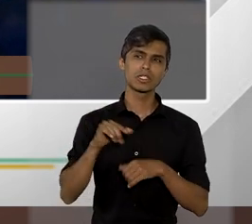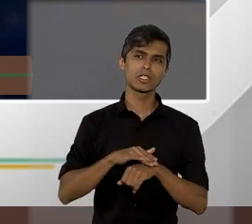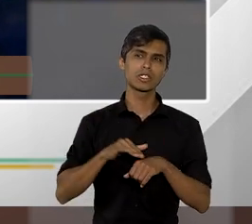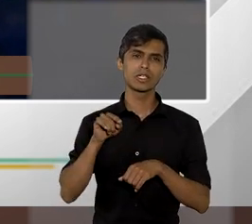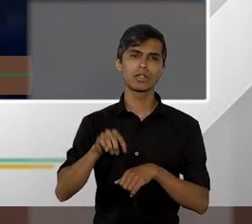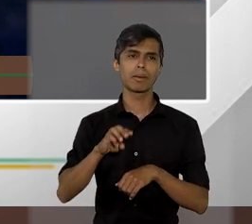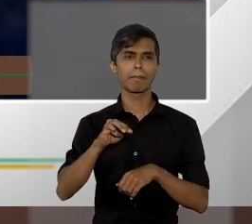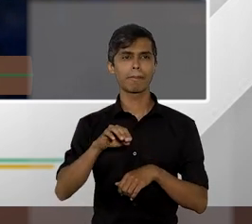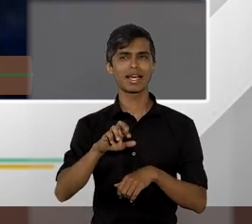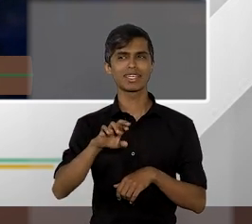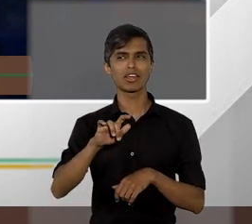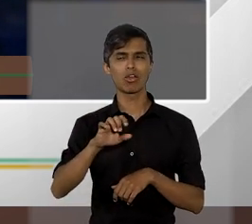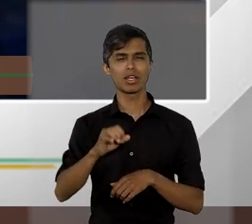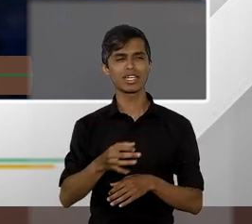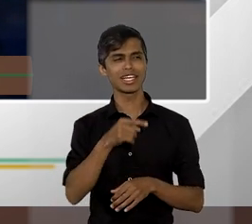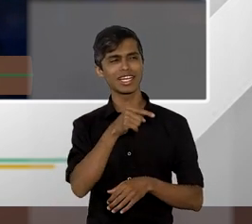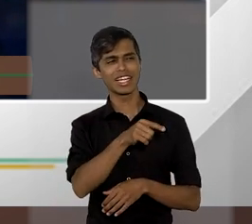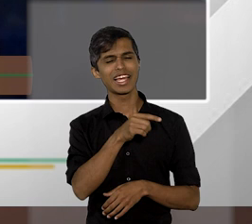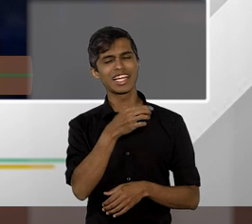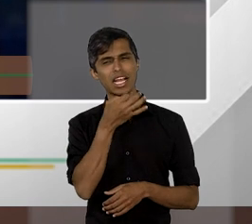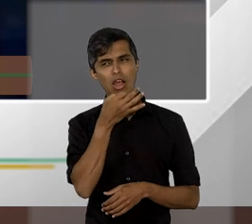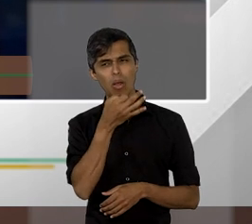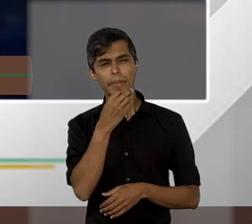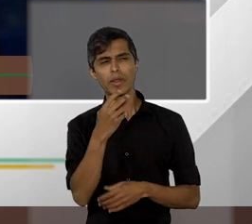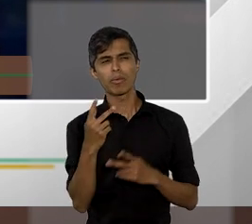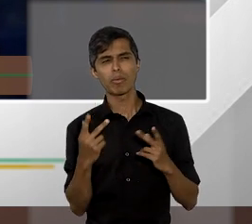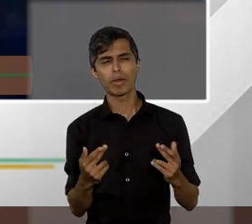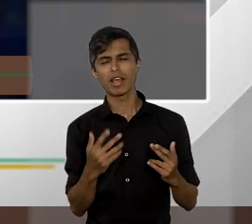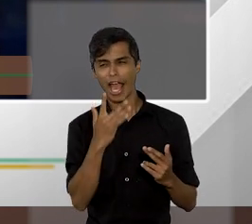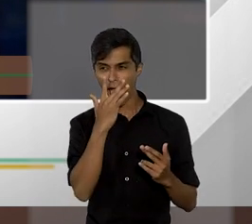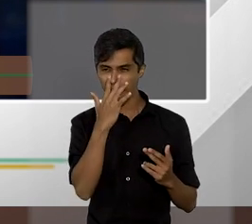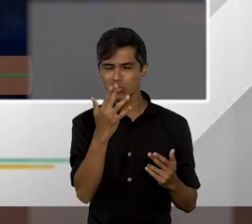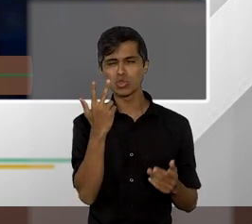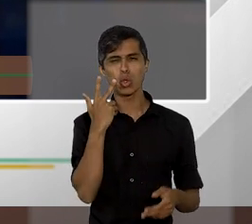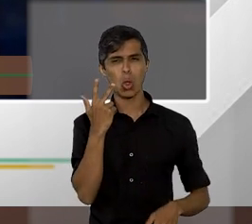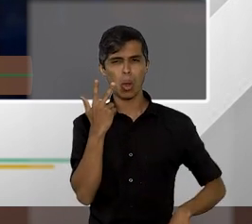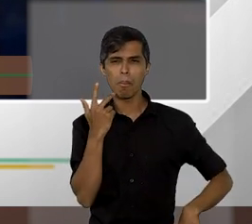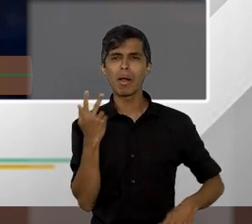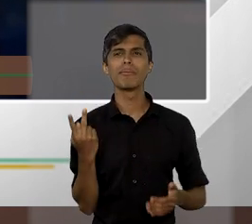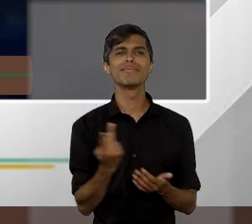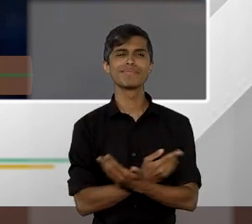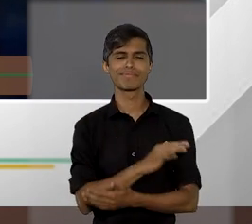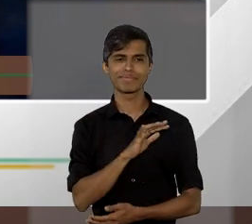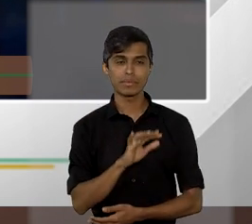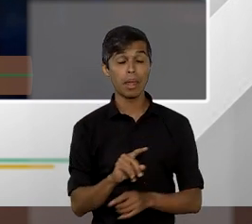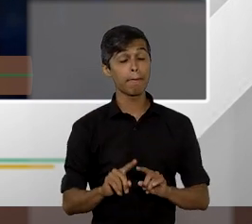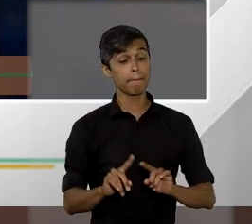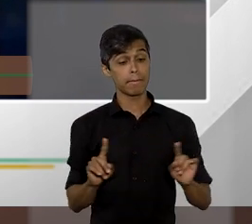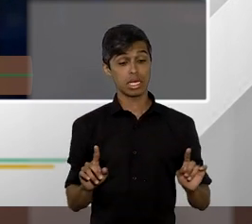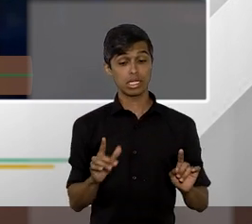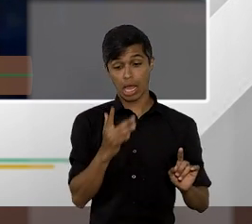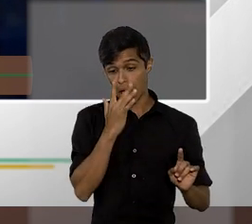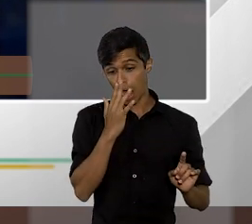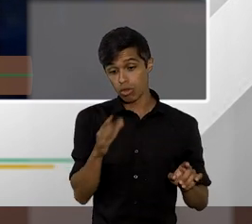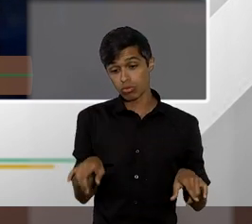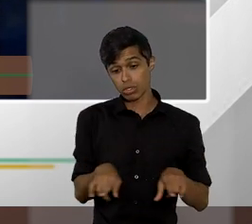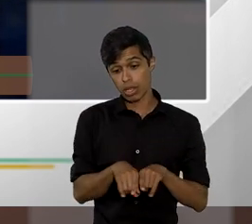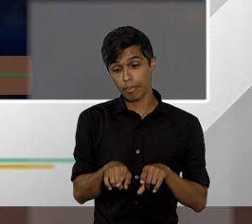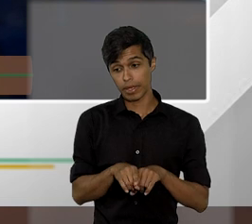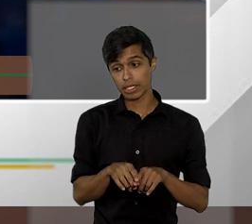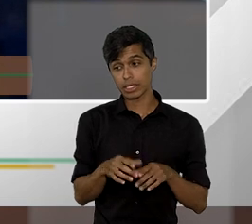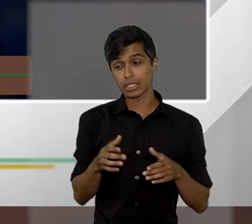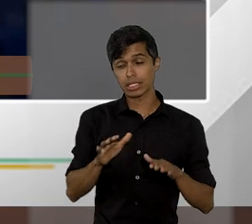tipo de argumentação me parece muito razoável mas acho ainda que